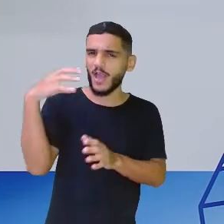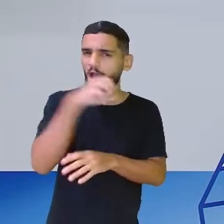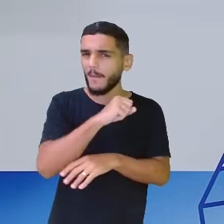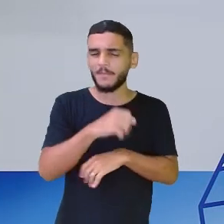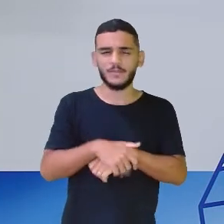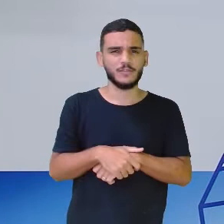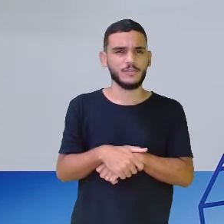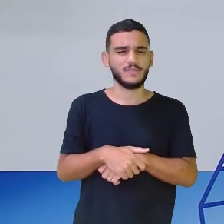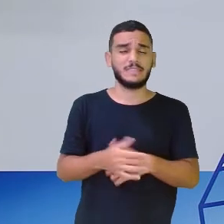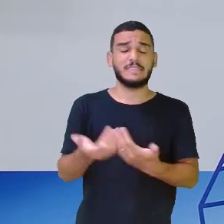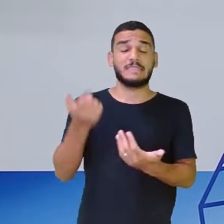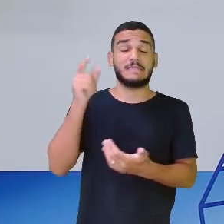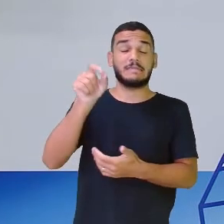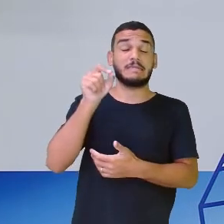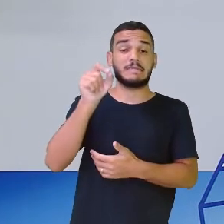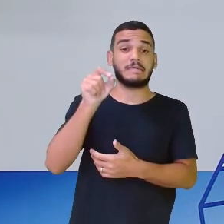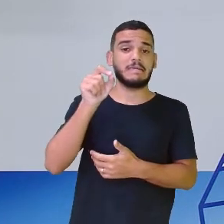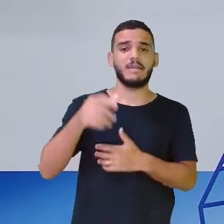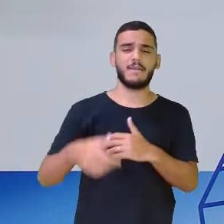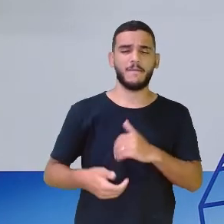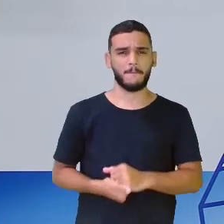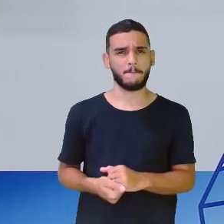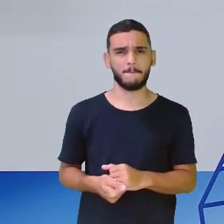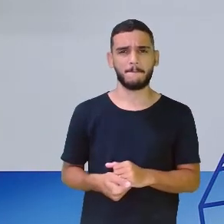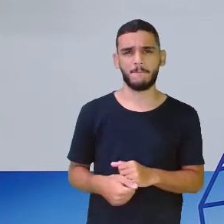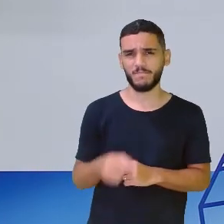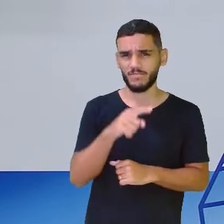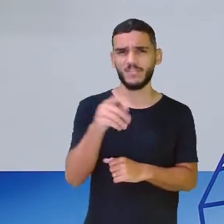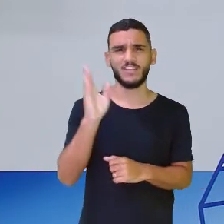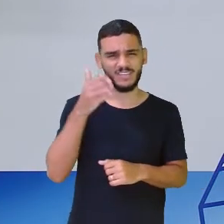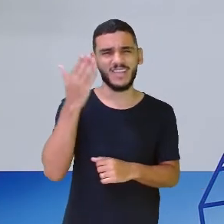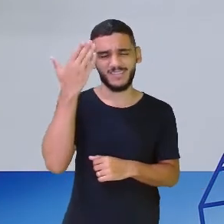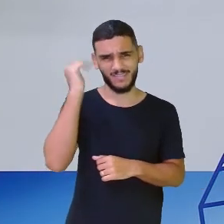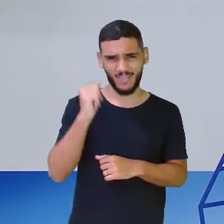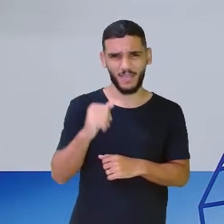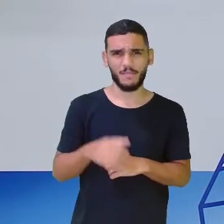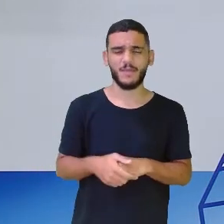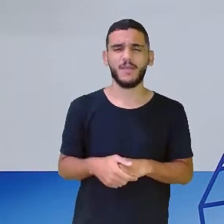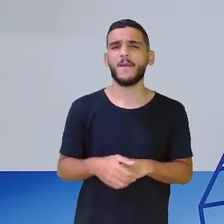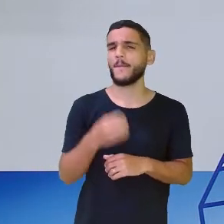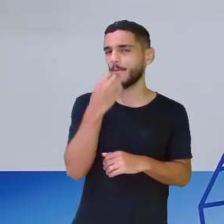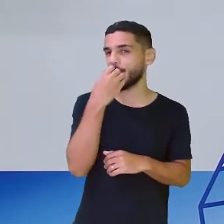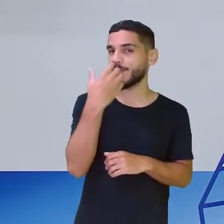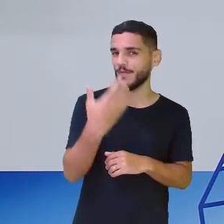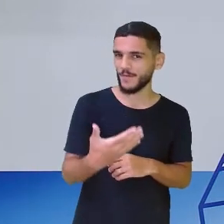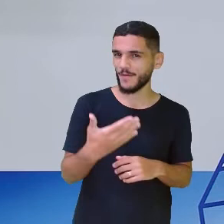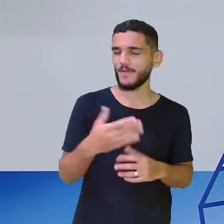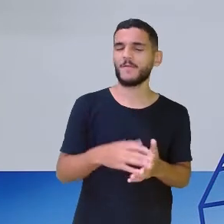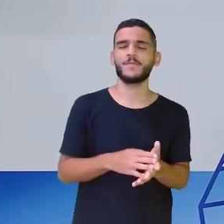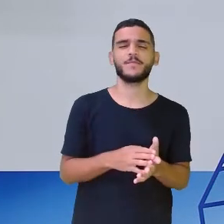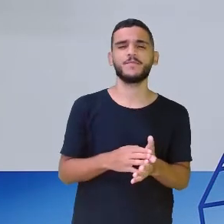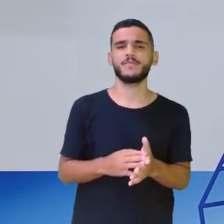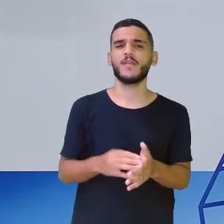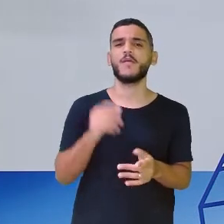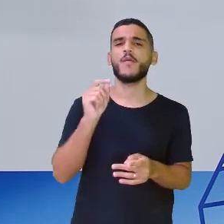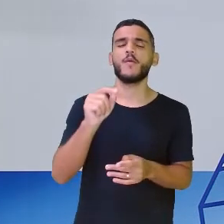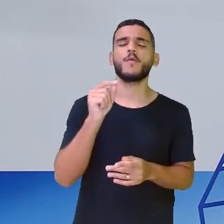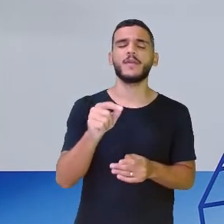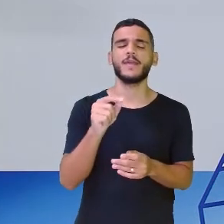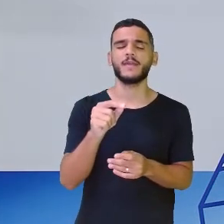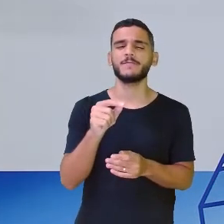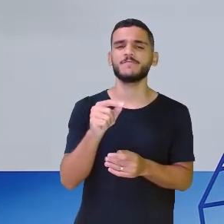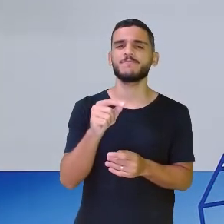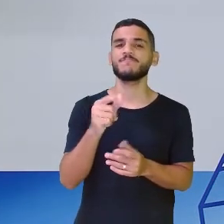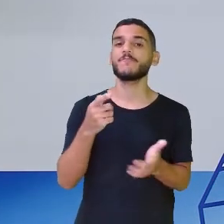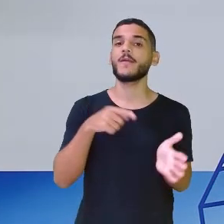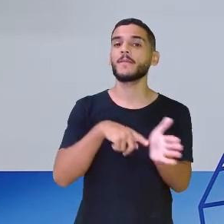será que ela vai escutar sem muita prosa? Ah, você já sabe? Muito bem. Ela foi escutar quem mesmo?